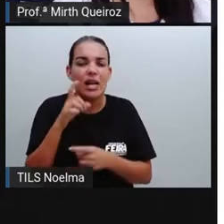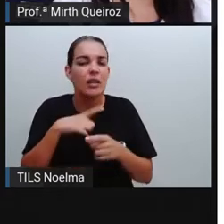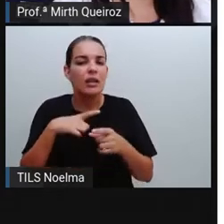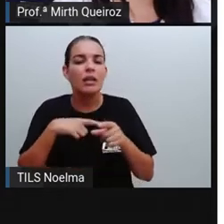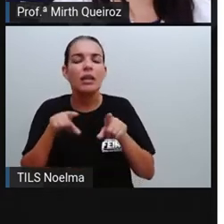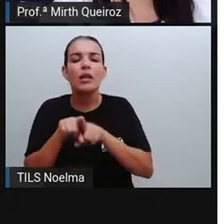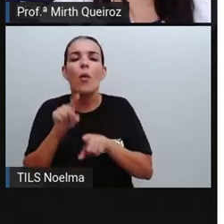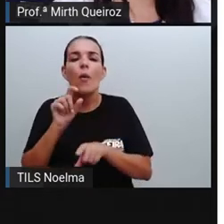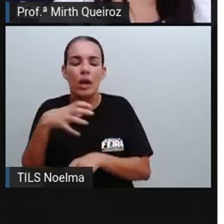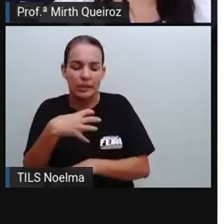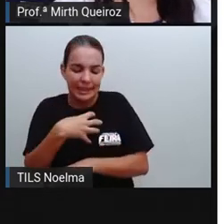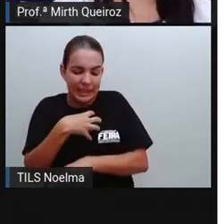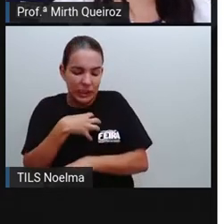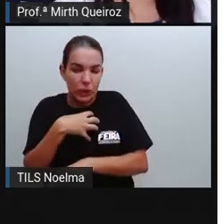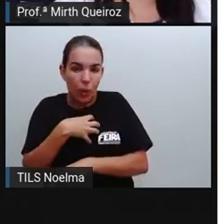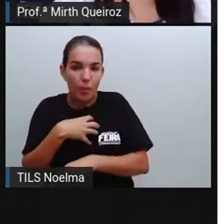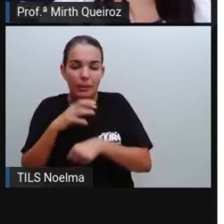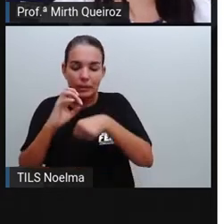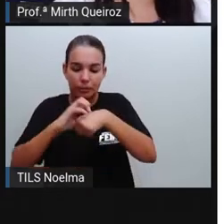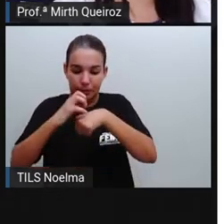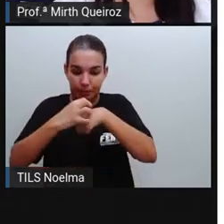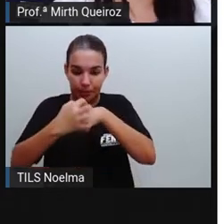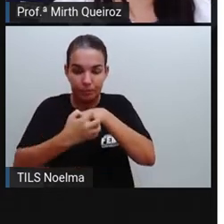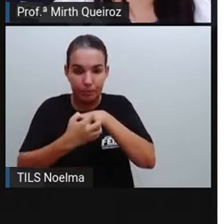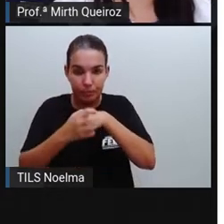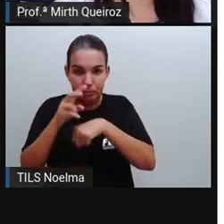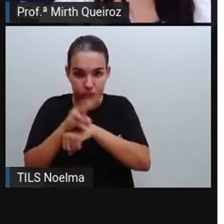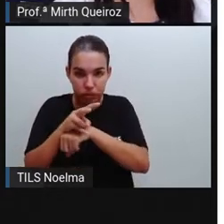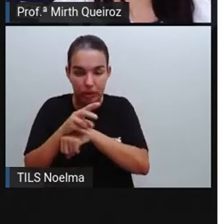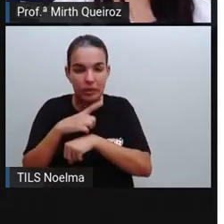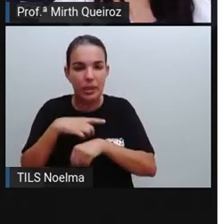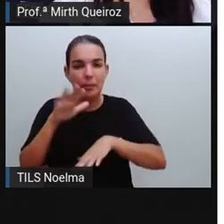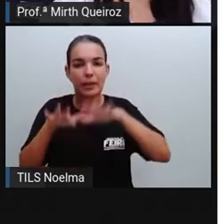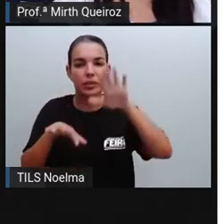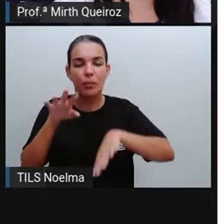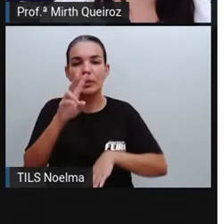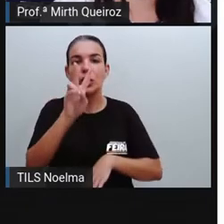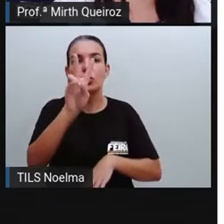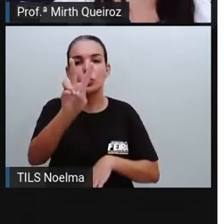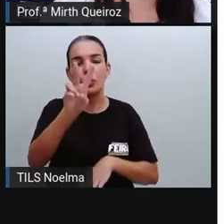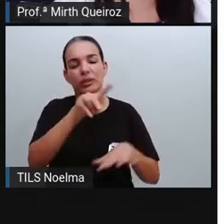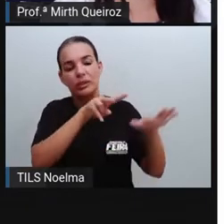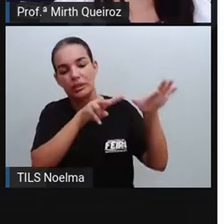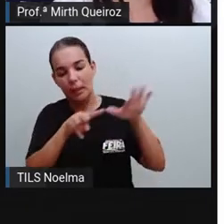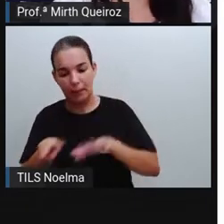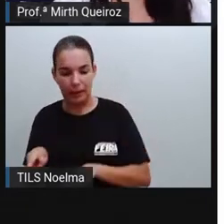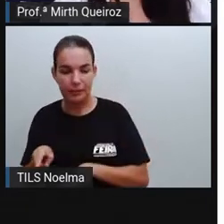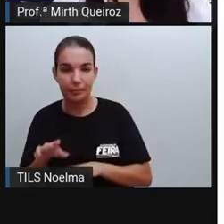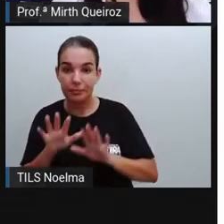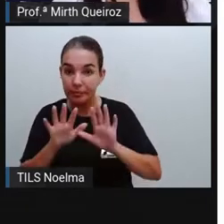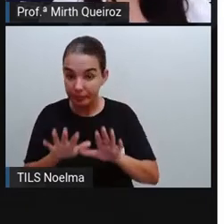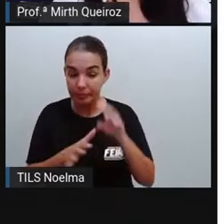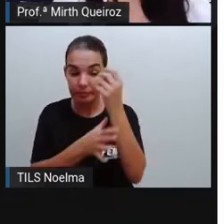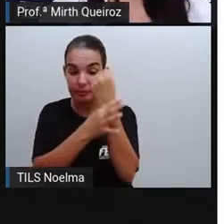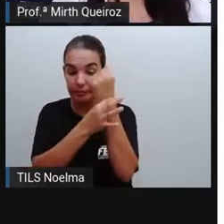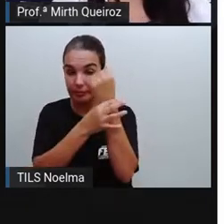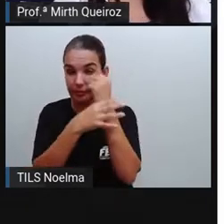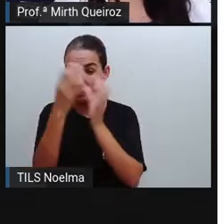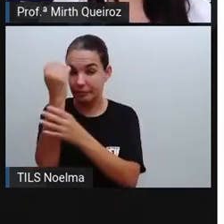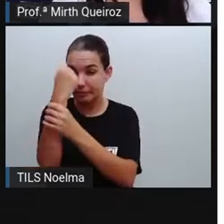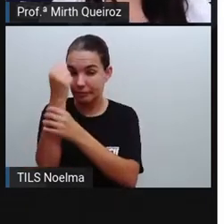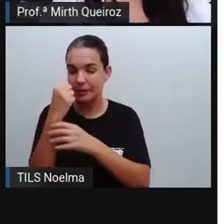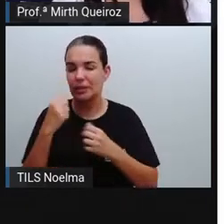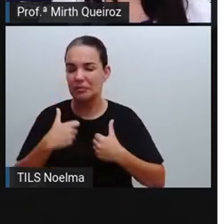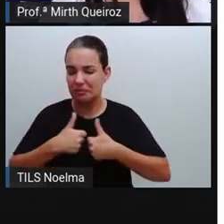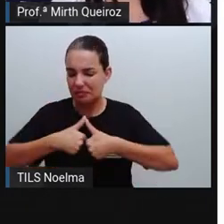da chikungunya, ela dura em torno de duas semanas, mas as dores das articulações, elas podem permanecer aí por